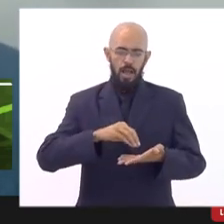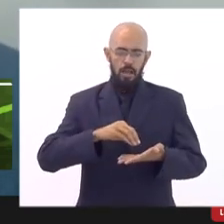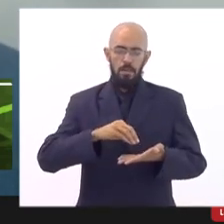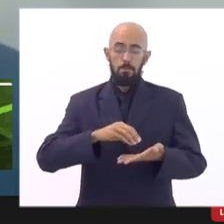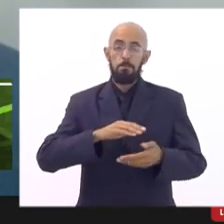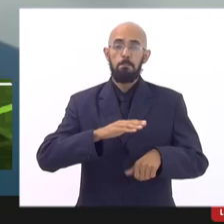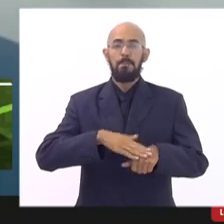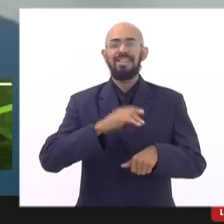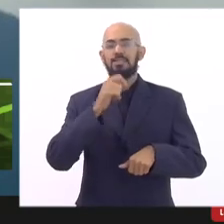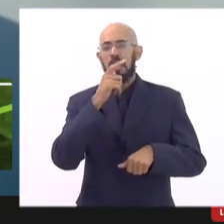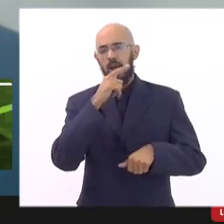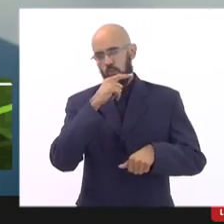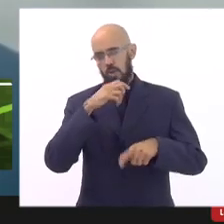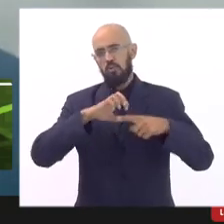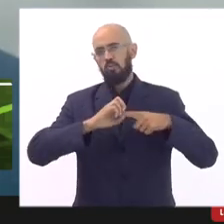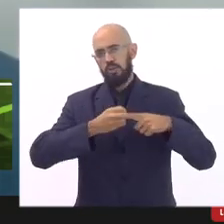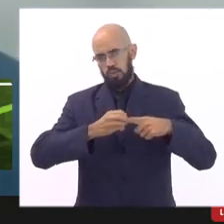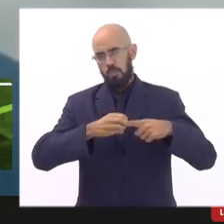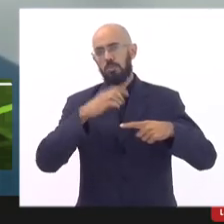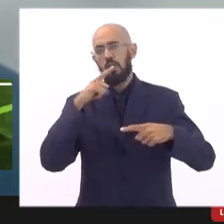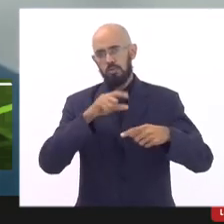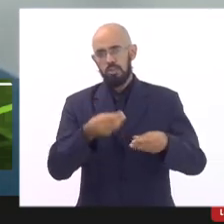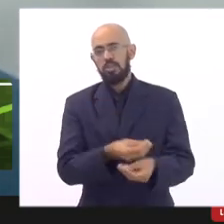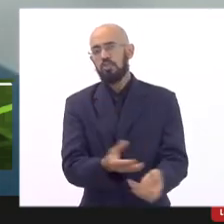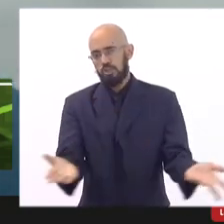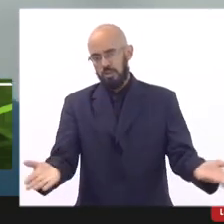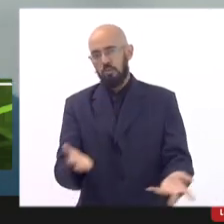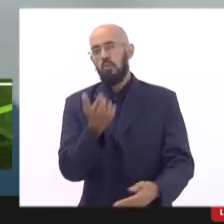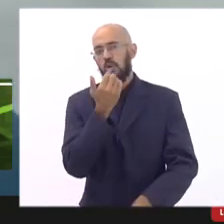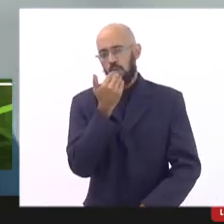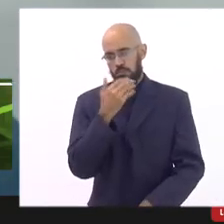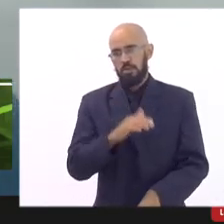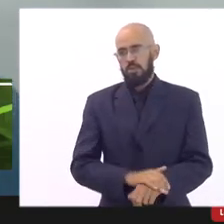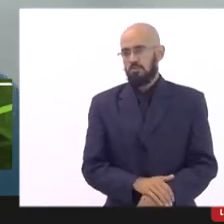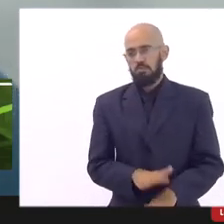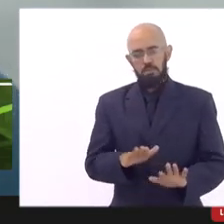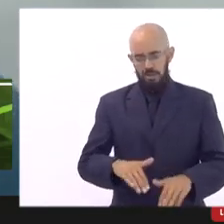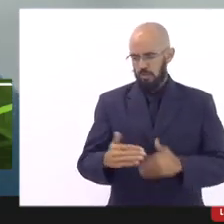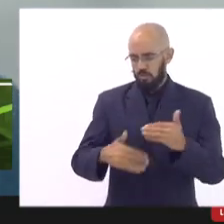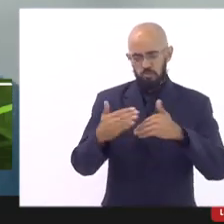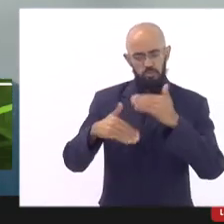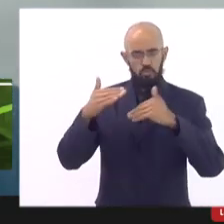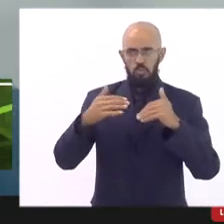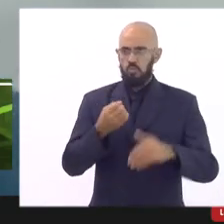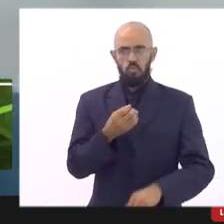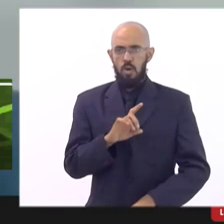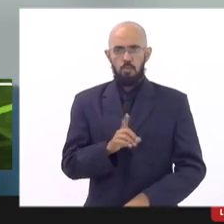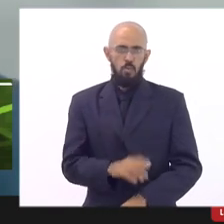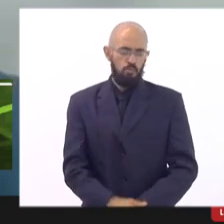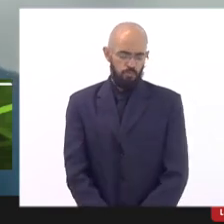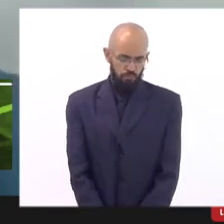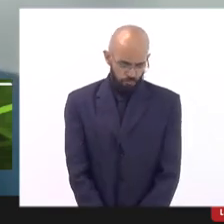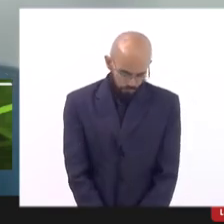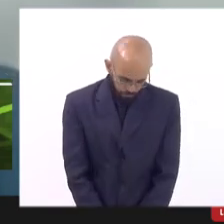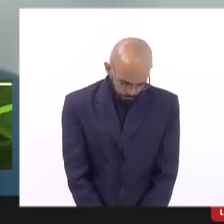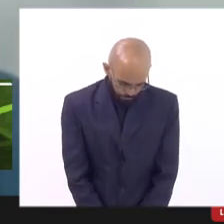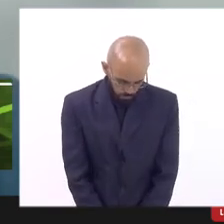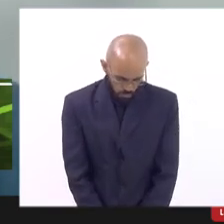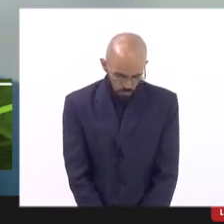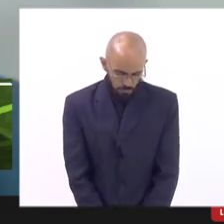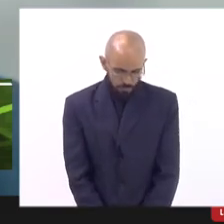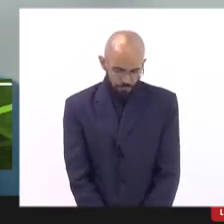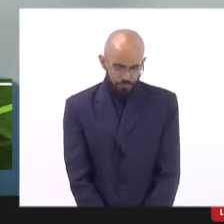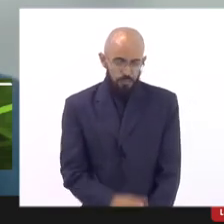alimentar todo mundo e isso logicamente com prejuízo ao desenvolvimento saudável dos nossos meninos e meninas então